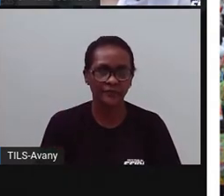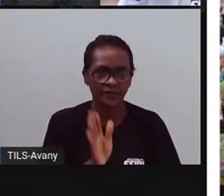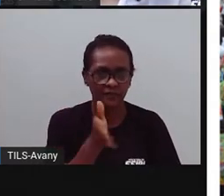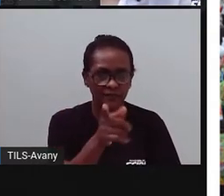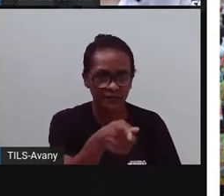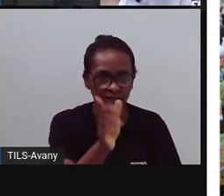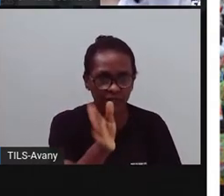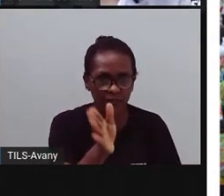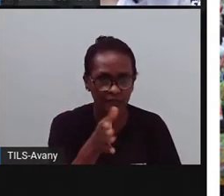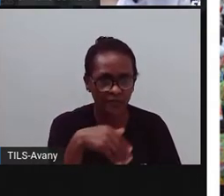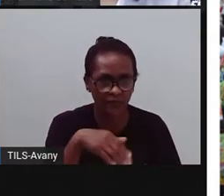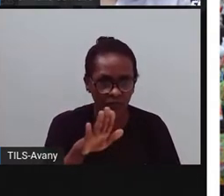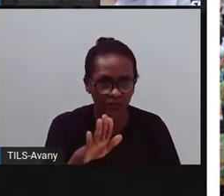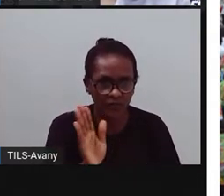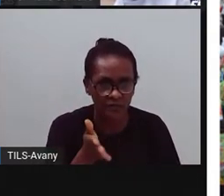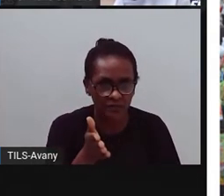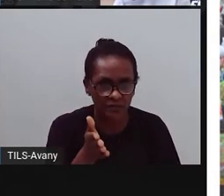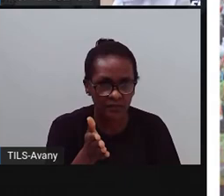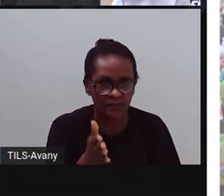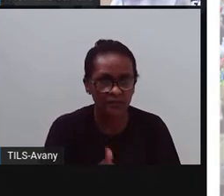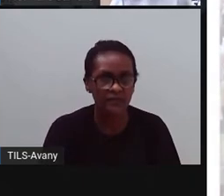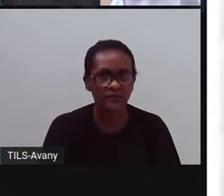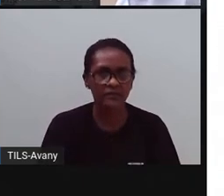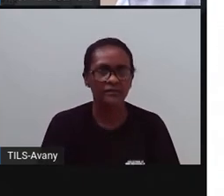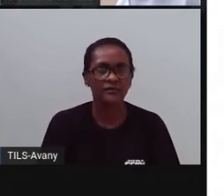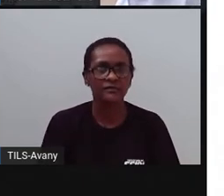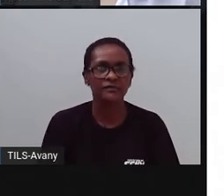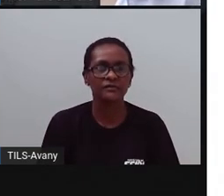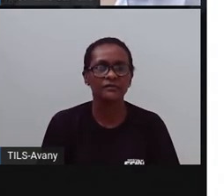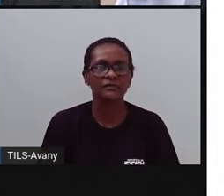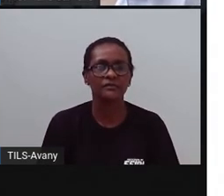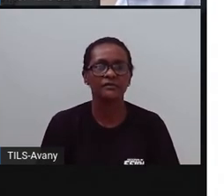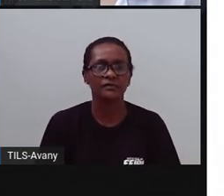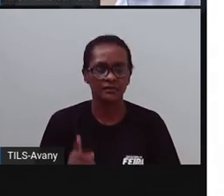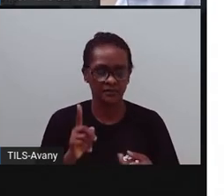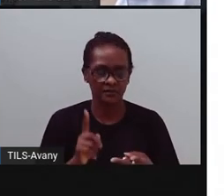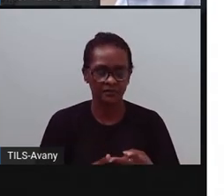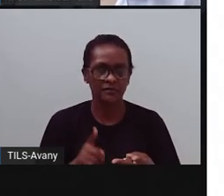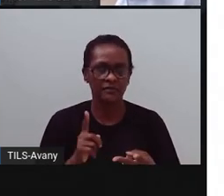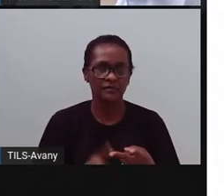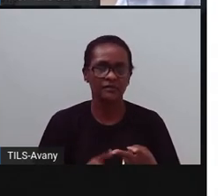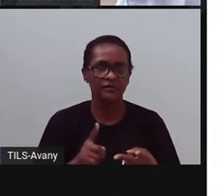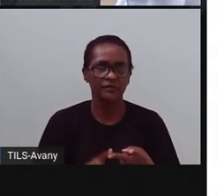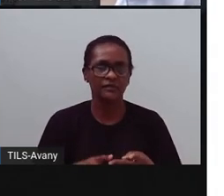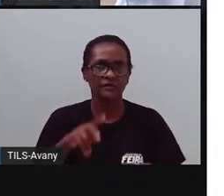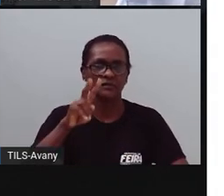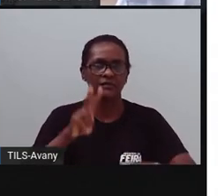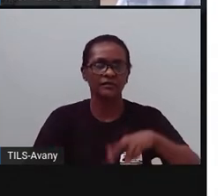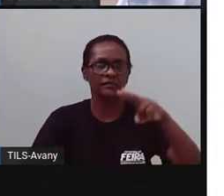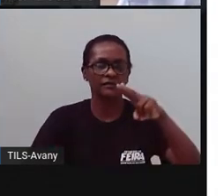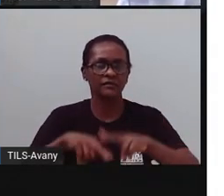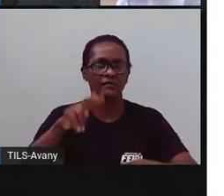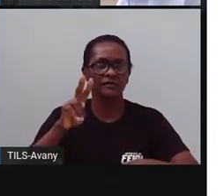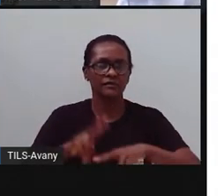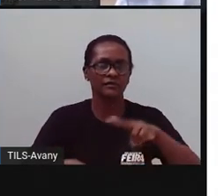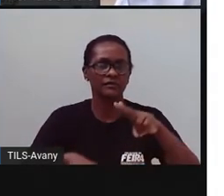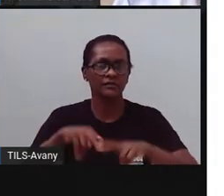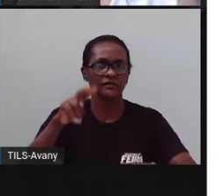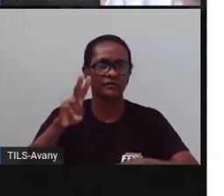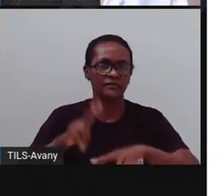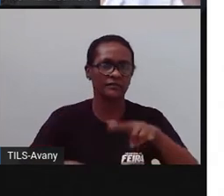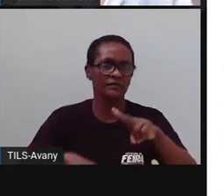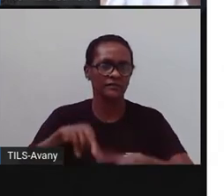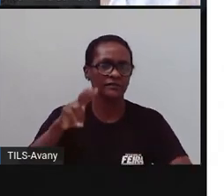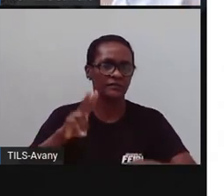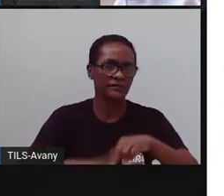Micareta daqui da nossa cidade? Vamos ver outra festa, ó, a festa de São José. Quem aí já foi na festa de São